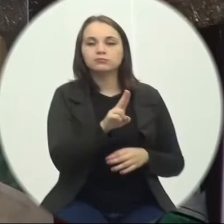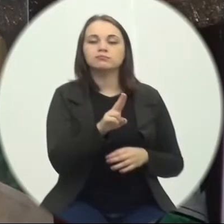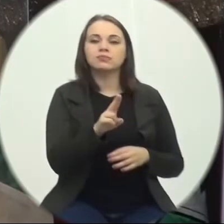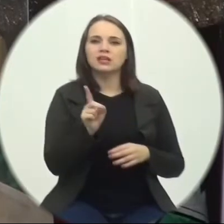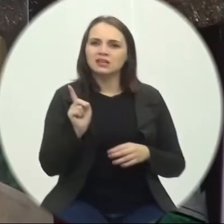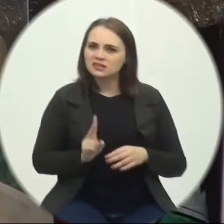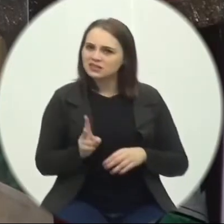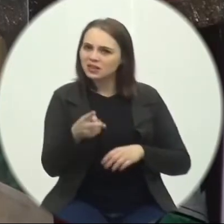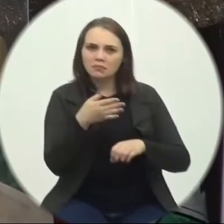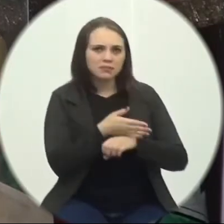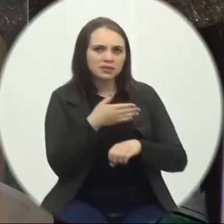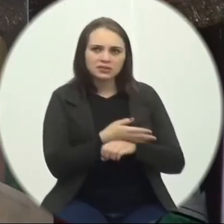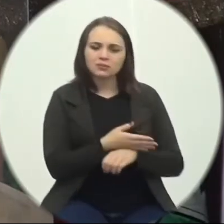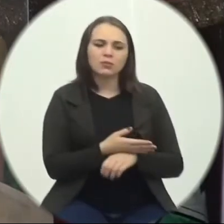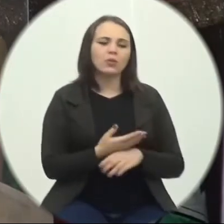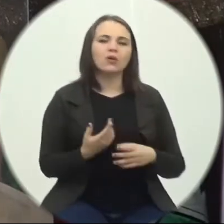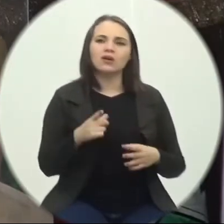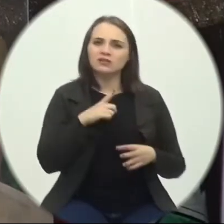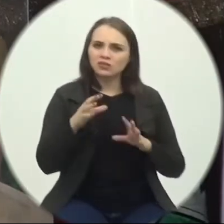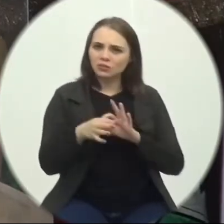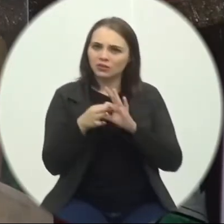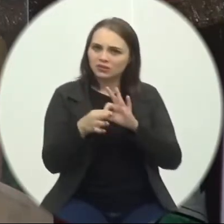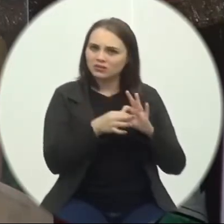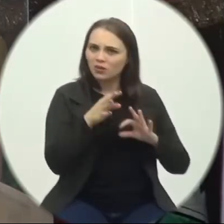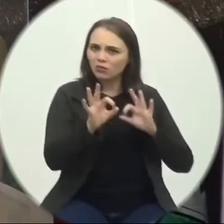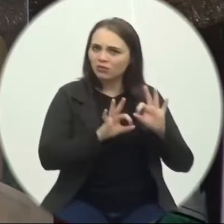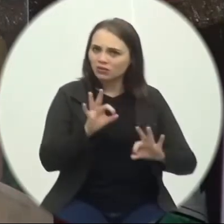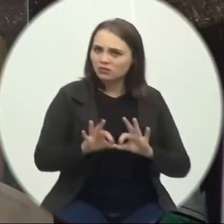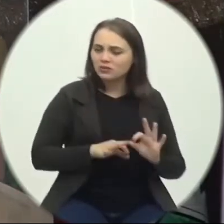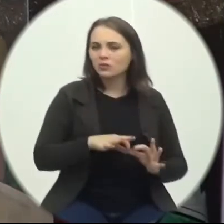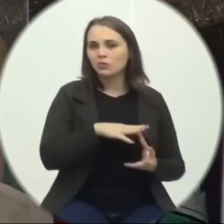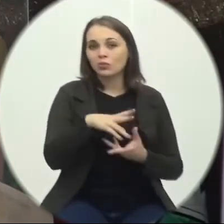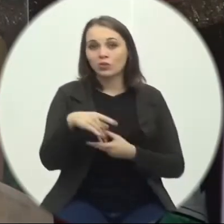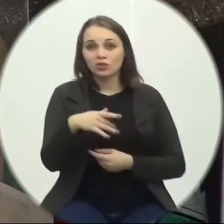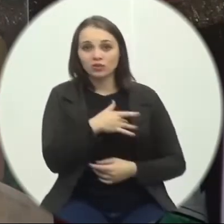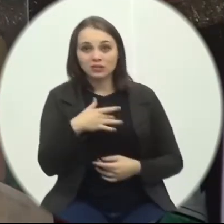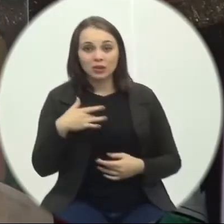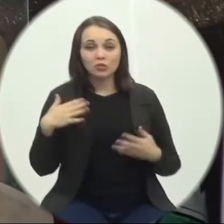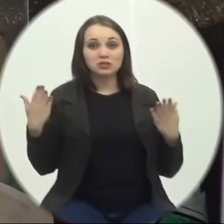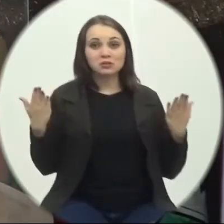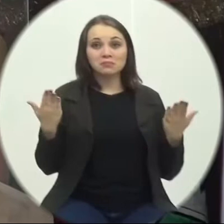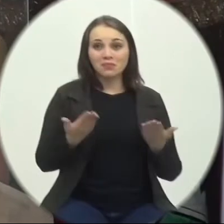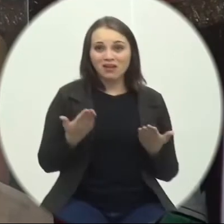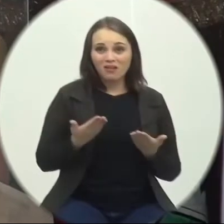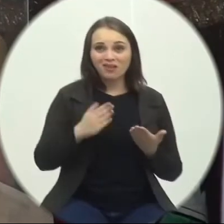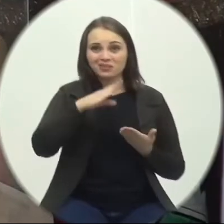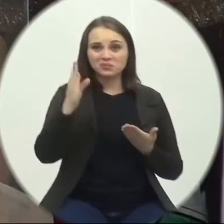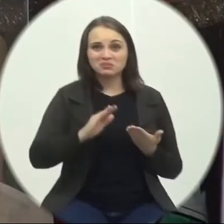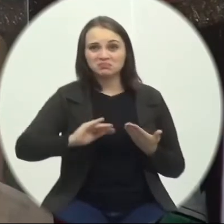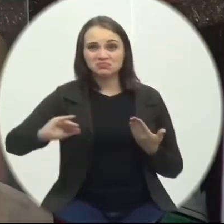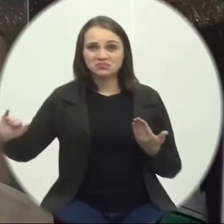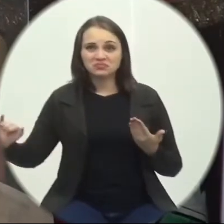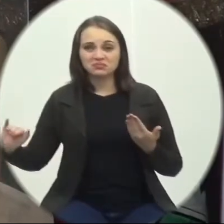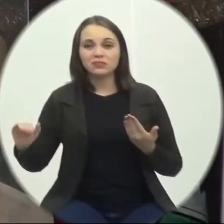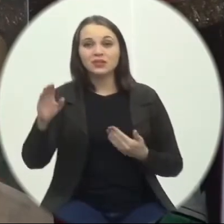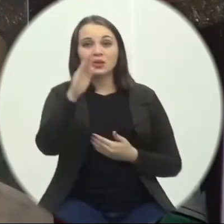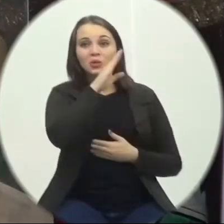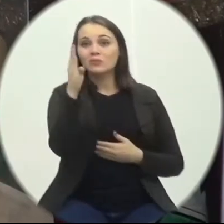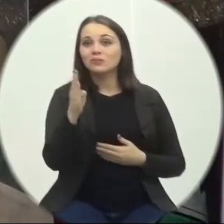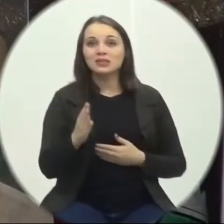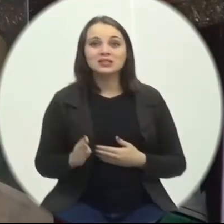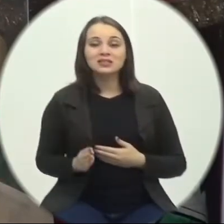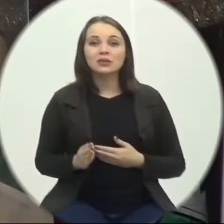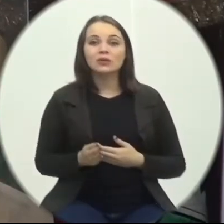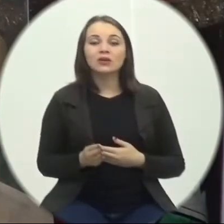Que tem uma aliança Muito forte Com a Organização Mundial Da Saúde E que ficou para trás O Brasil decidiu Não